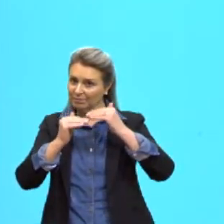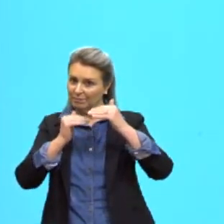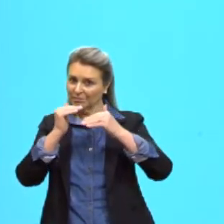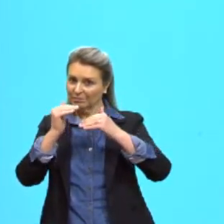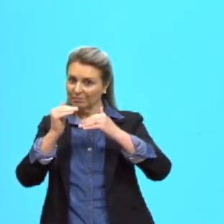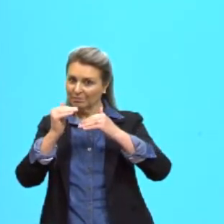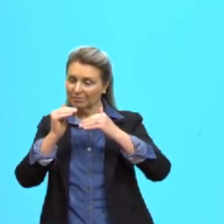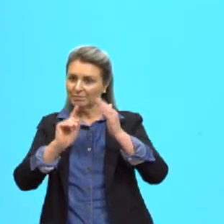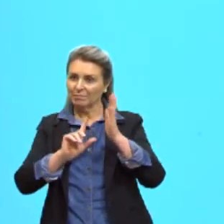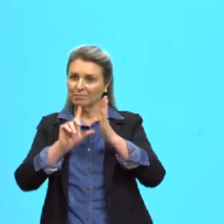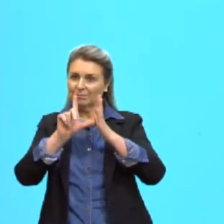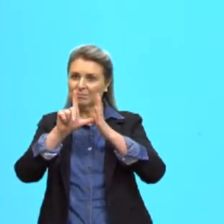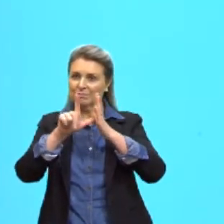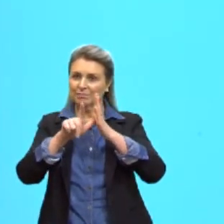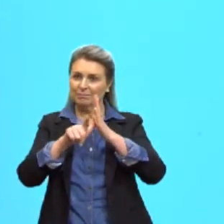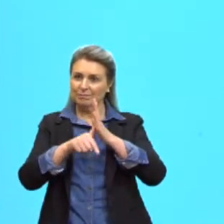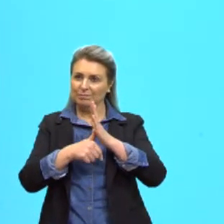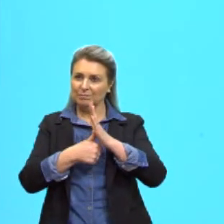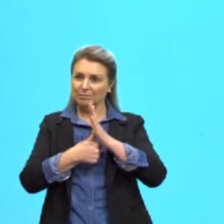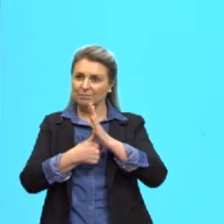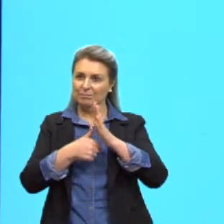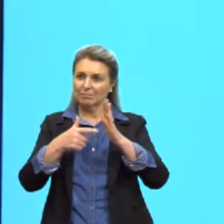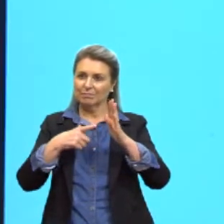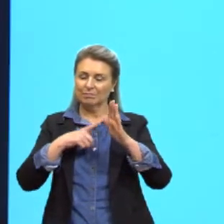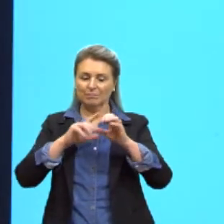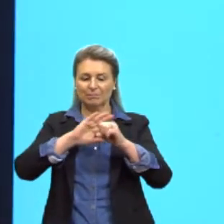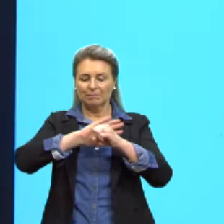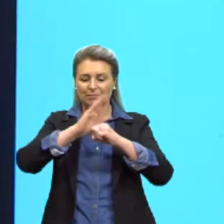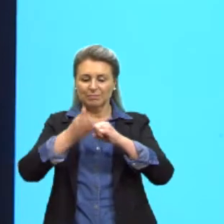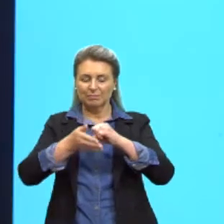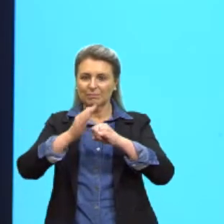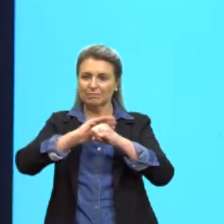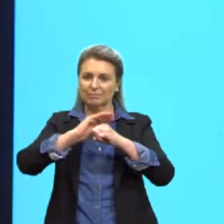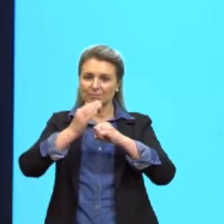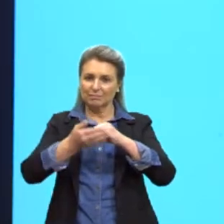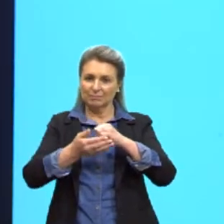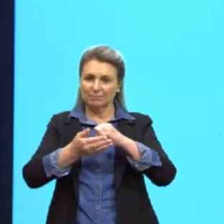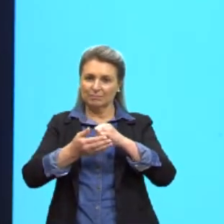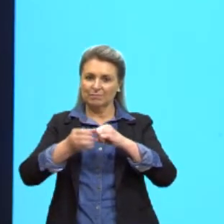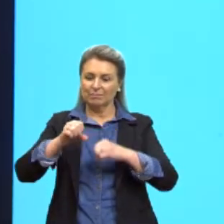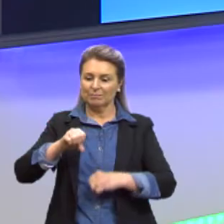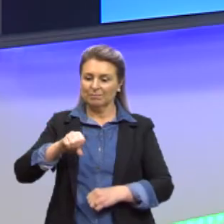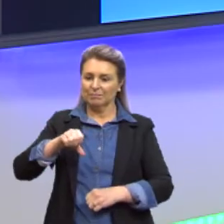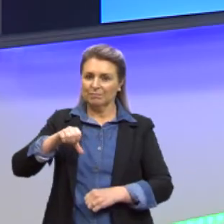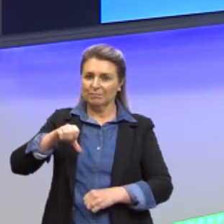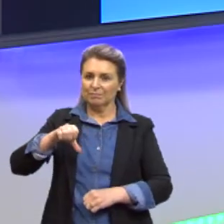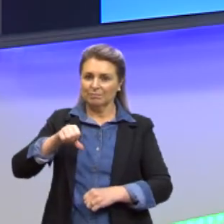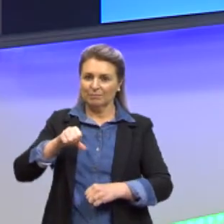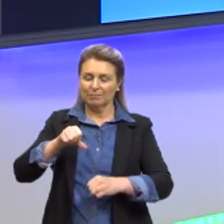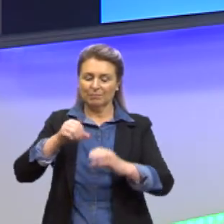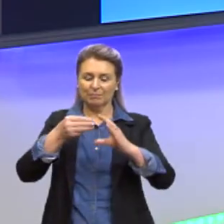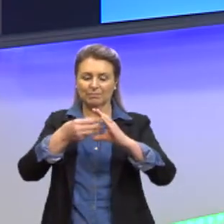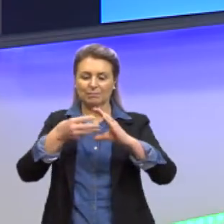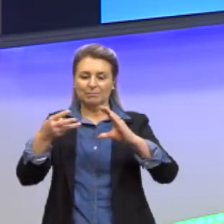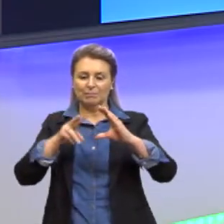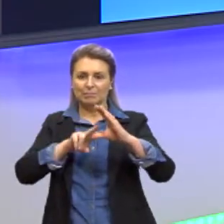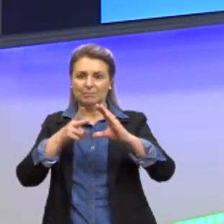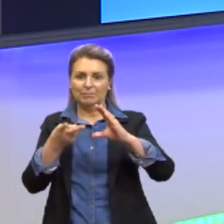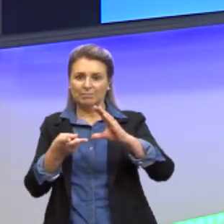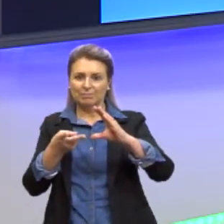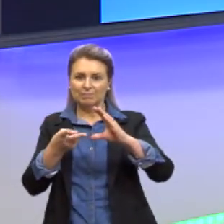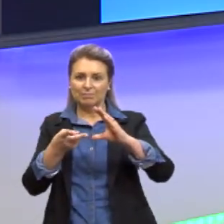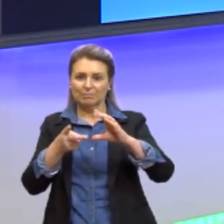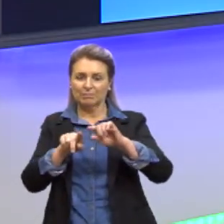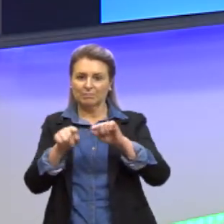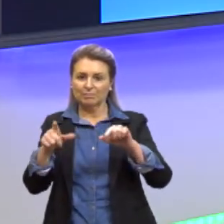então depois alguns folhetos embrionários e ainda as células-tronco, porém, elas já